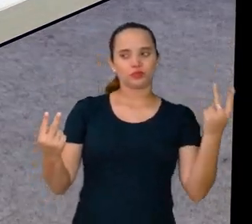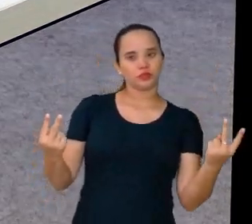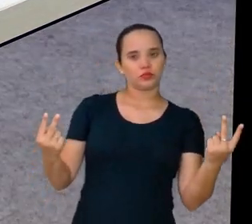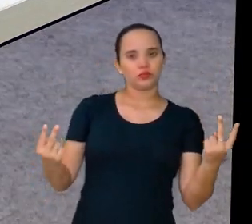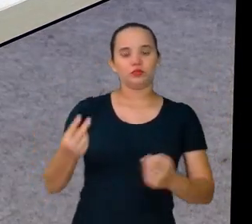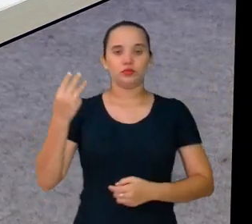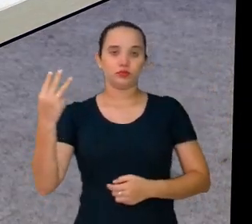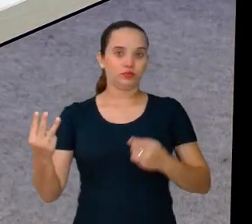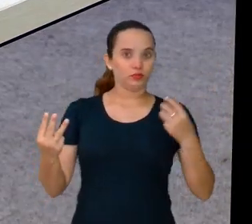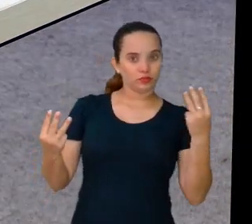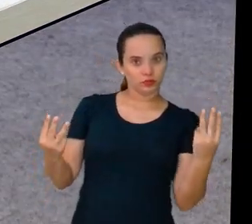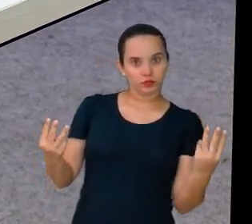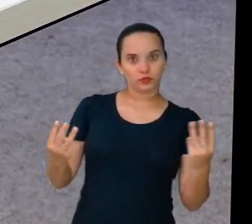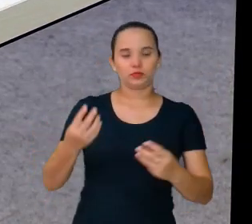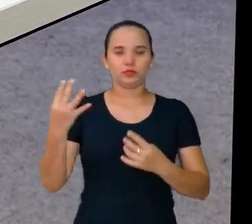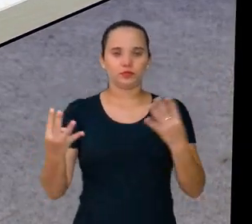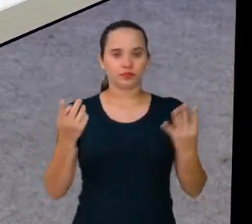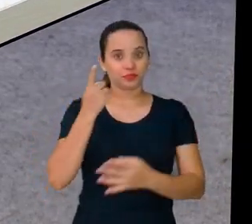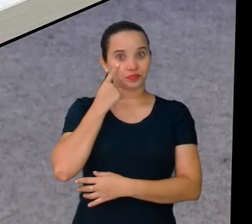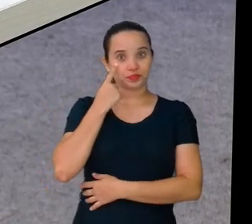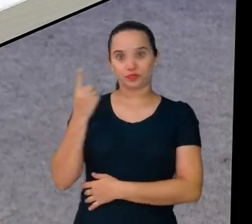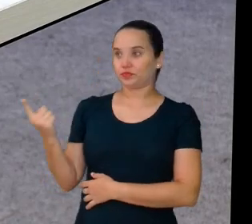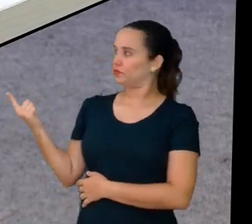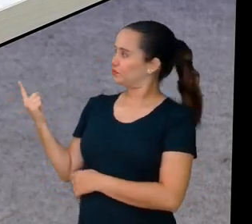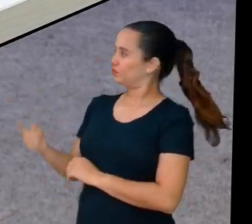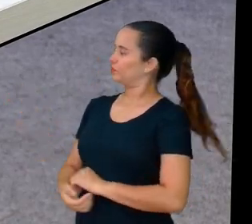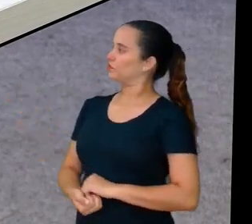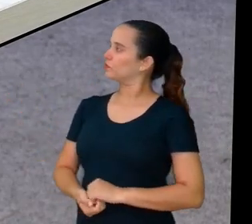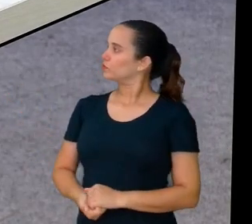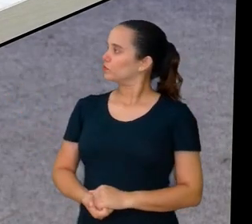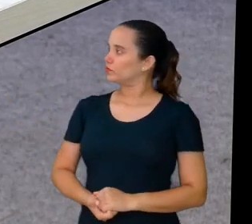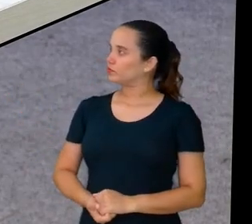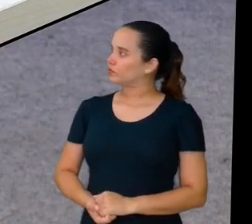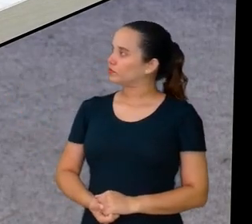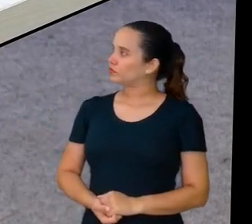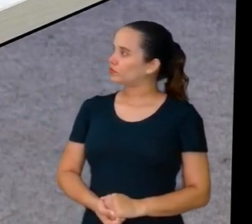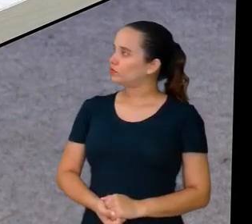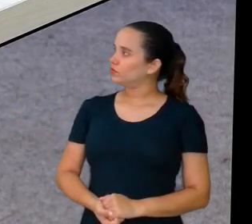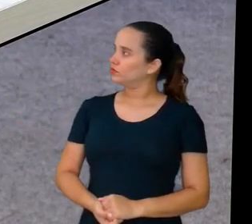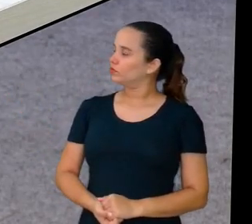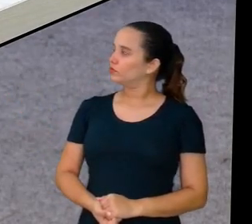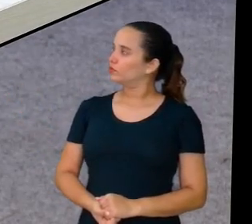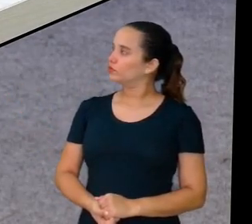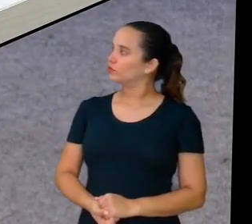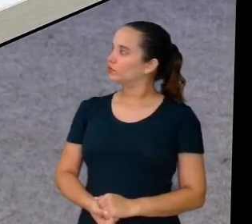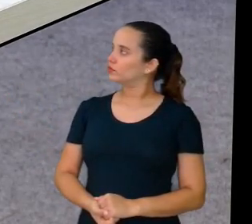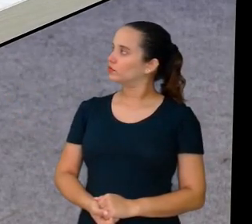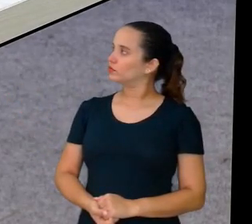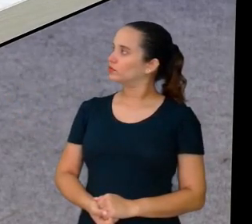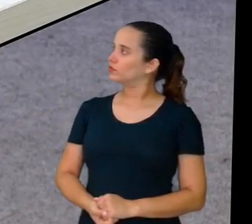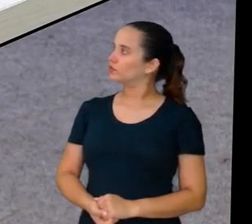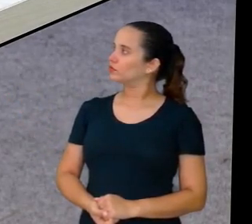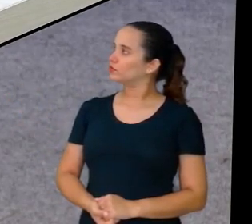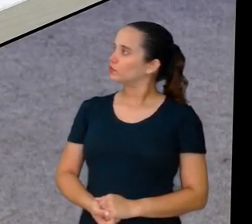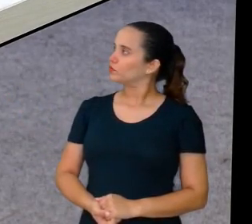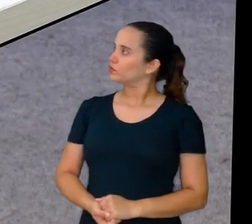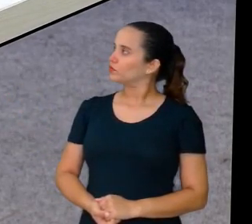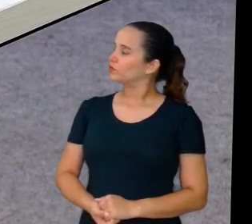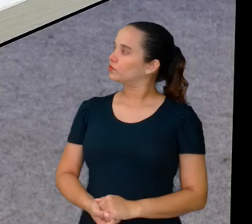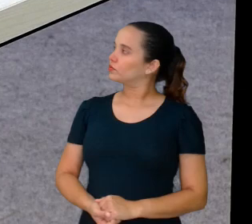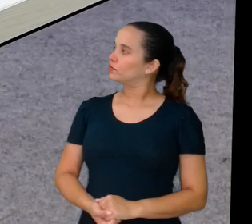3, 4, 5, 6, 7, 8, 9,